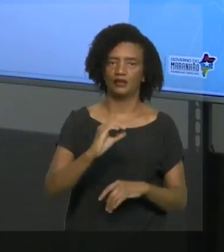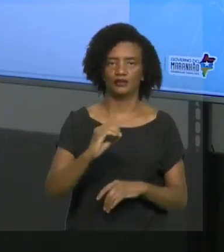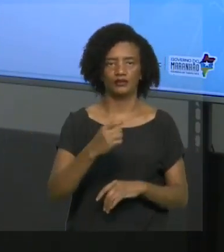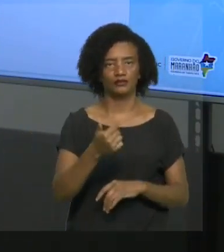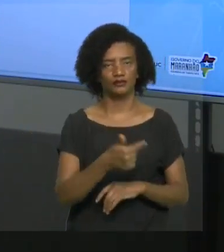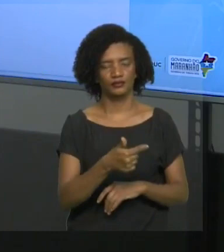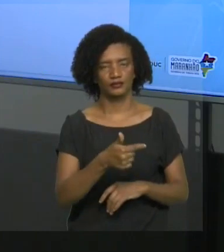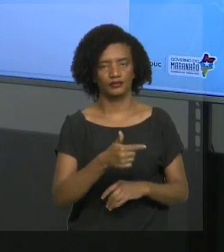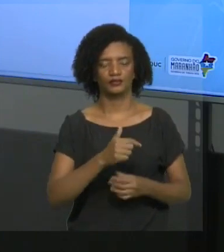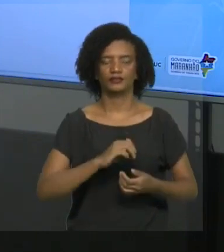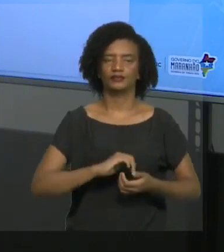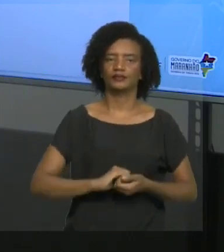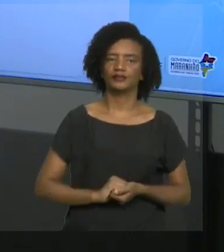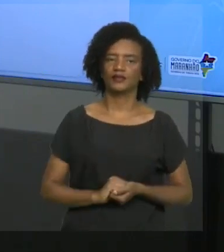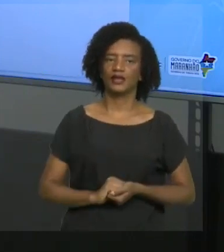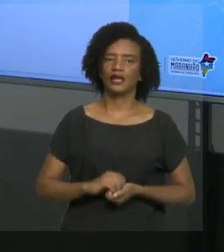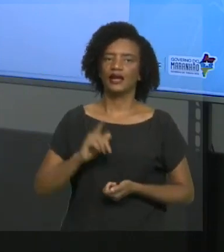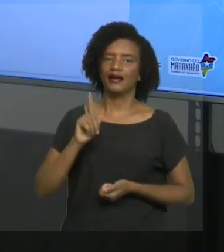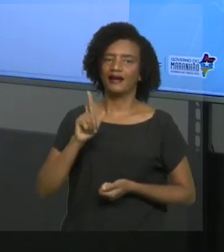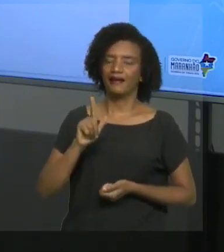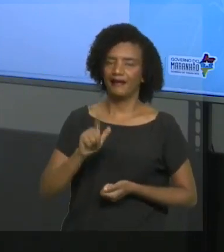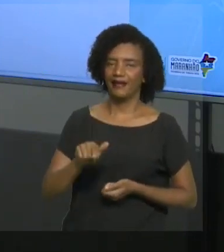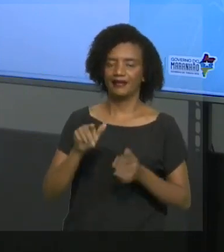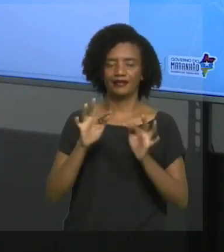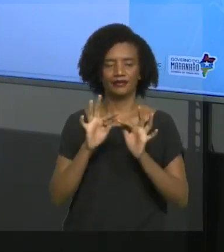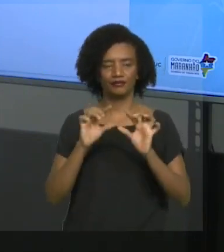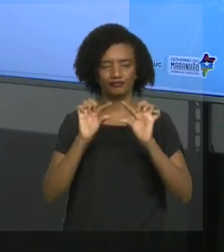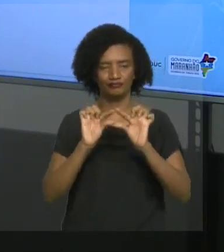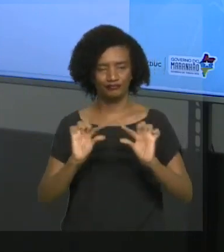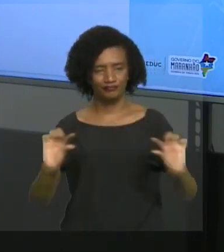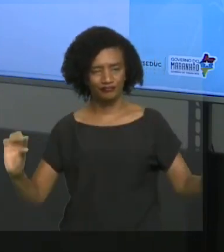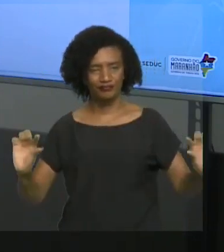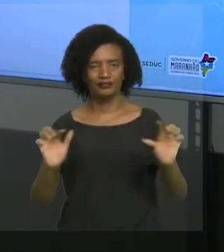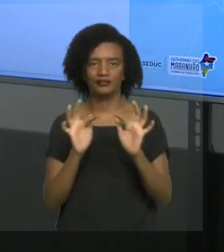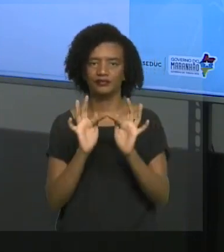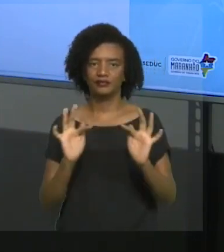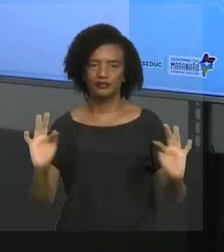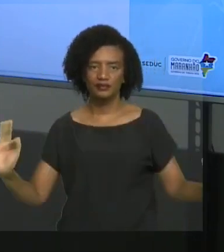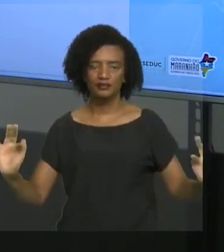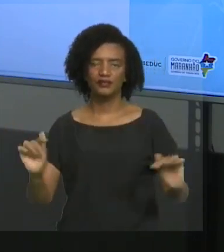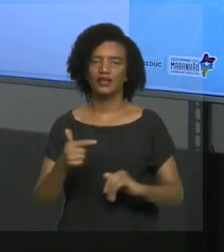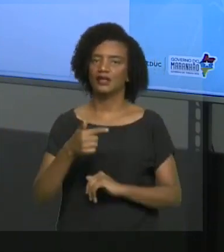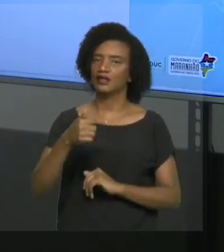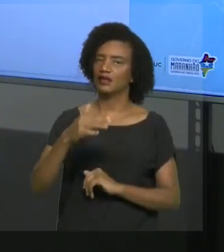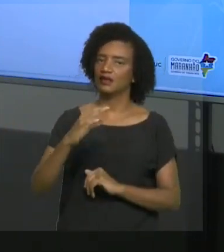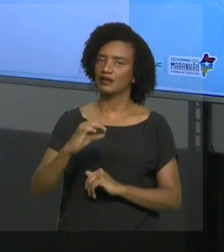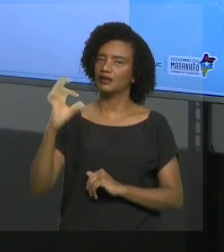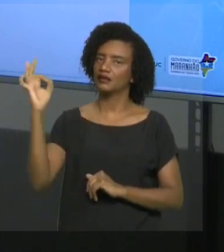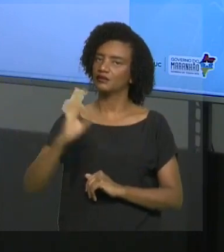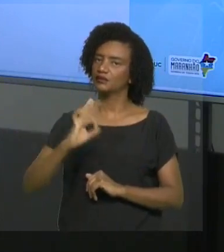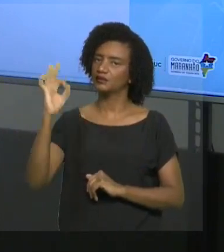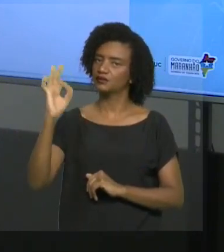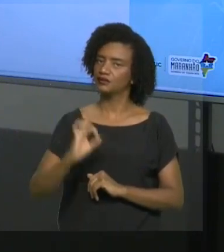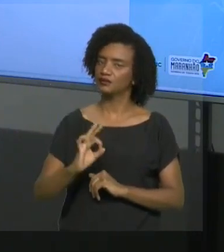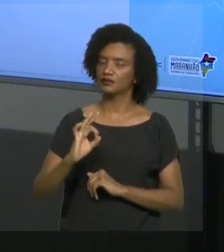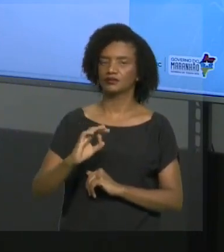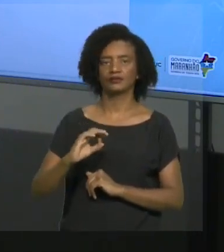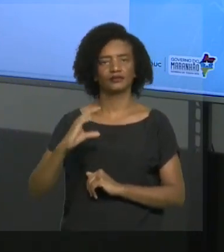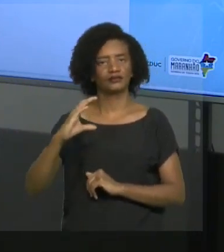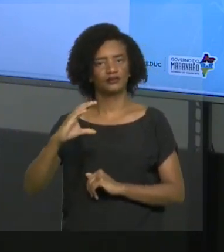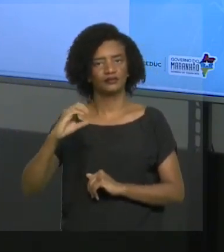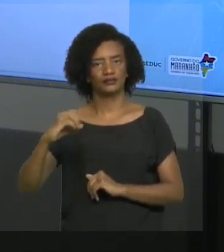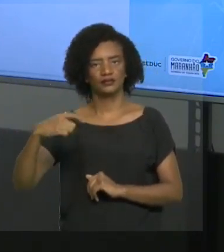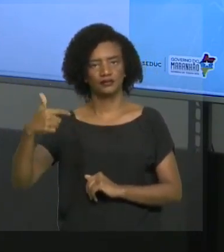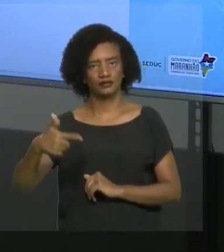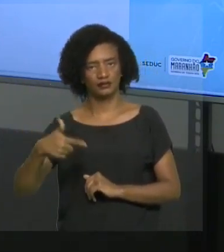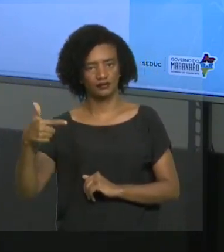Essa daqui é a principal forma. Cerca de 70% do gás carbônico é transportado nessa